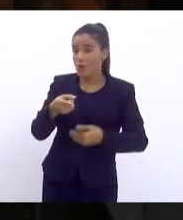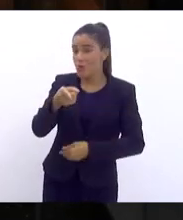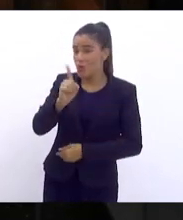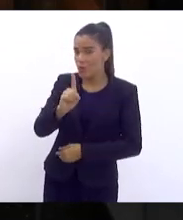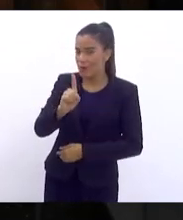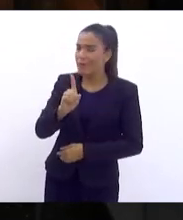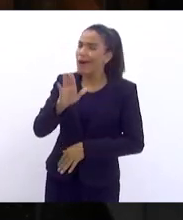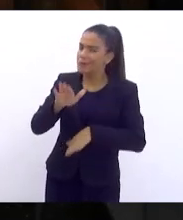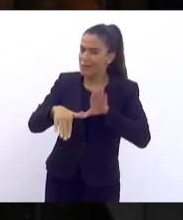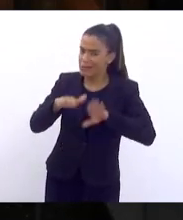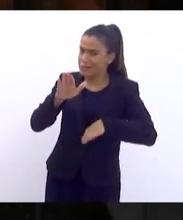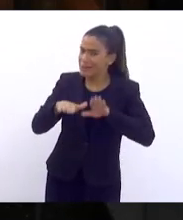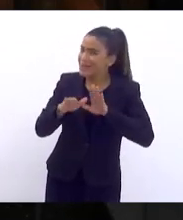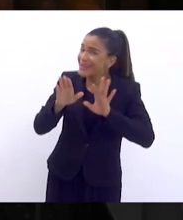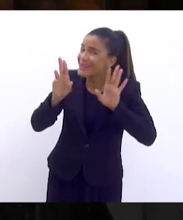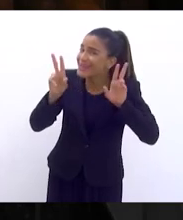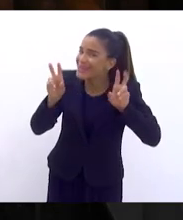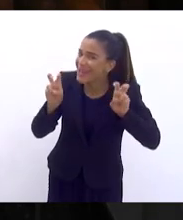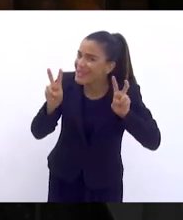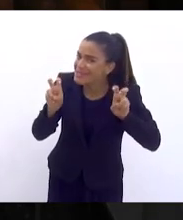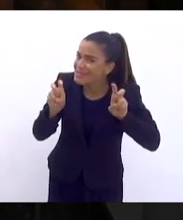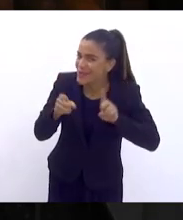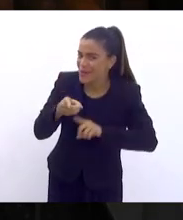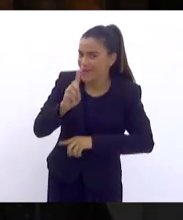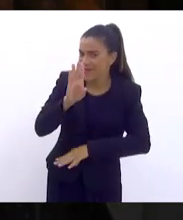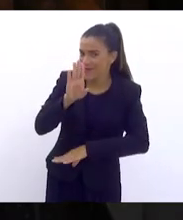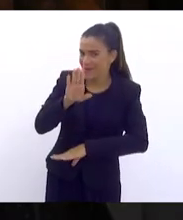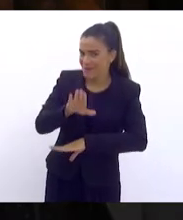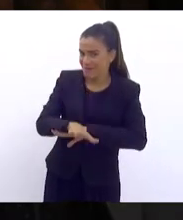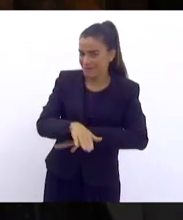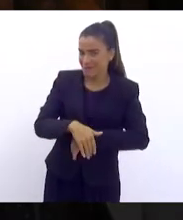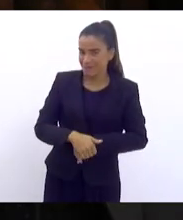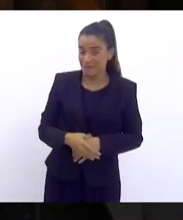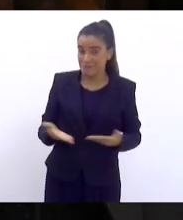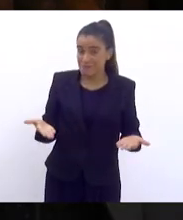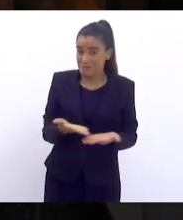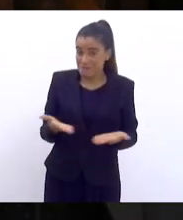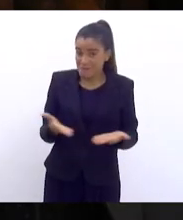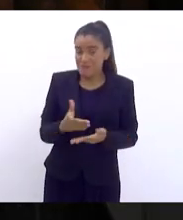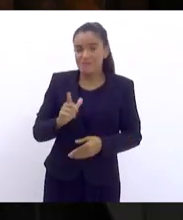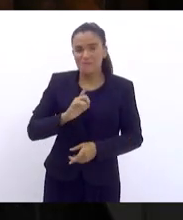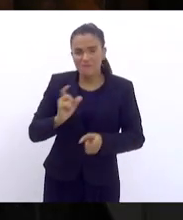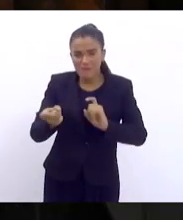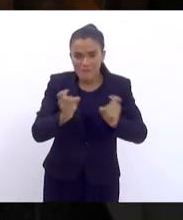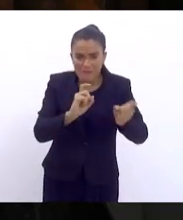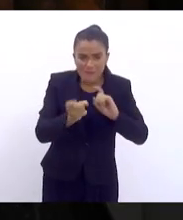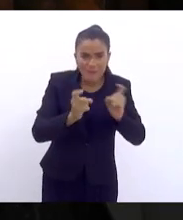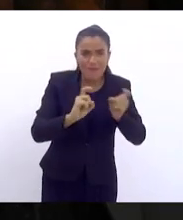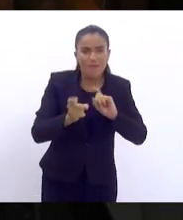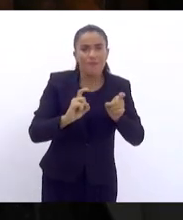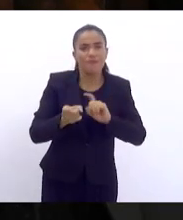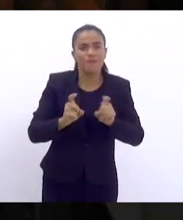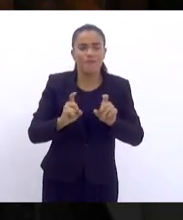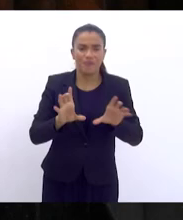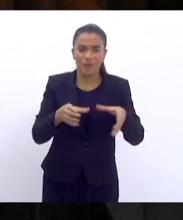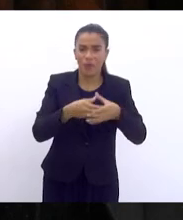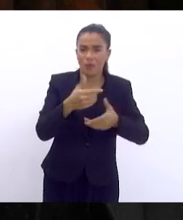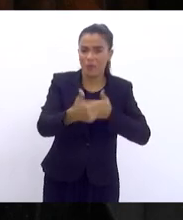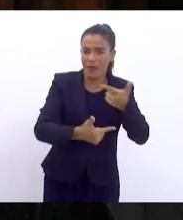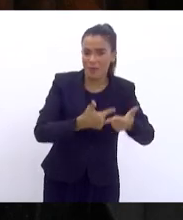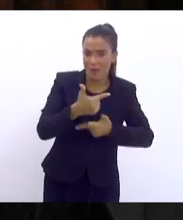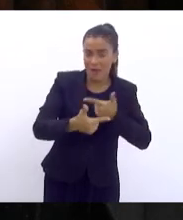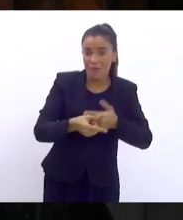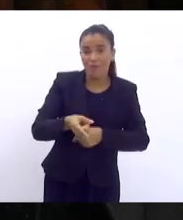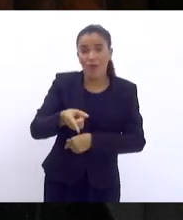sessões acabam em tese. Hoje, por exemplo, também tinha reunião de bancada, às 13 horas.